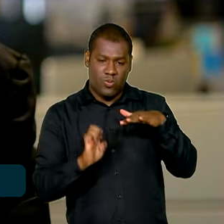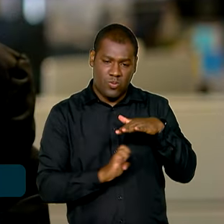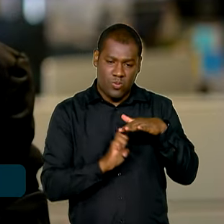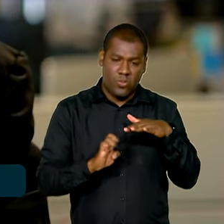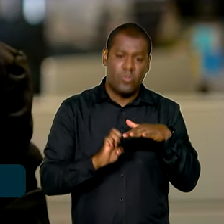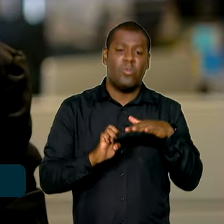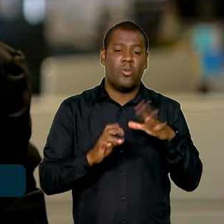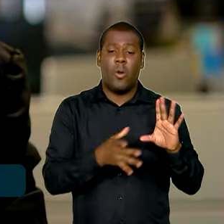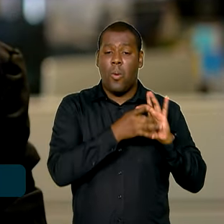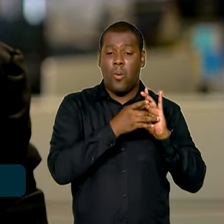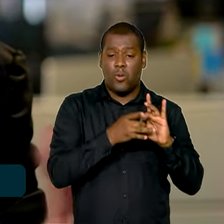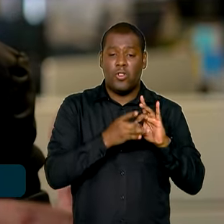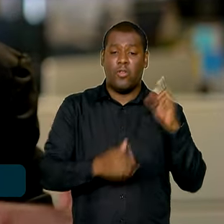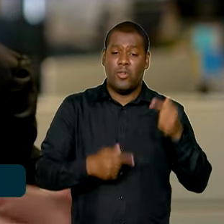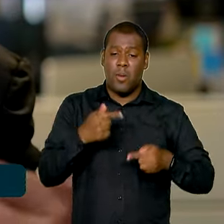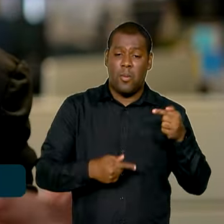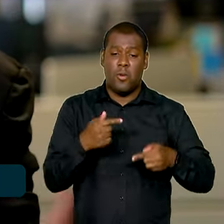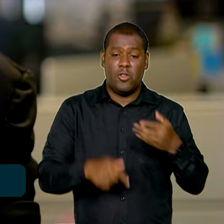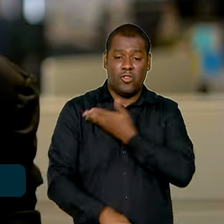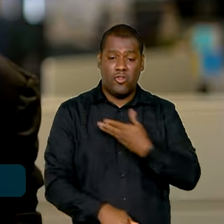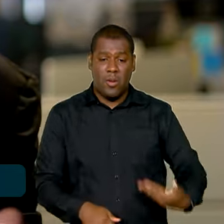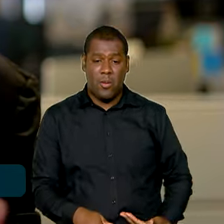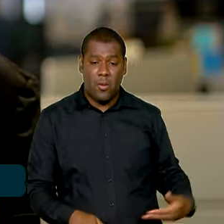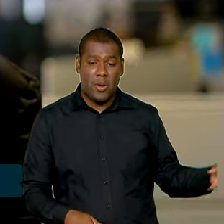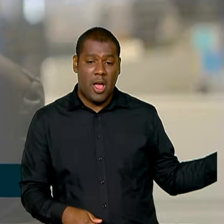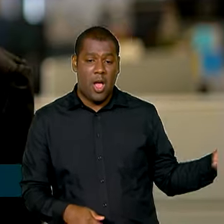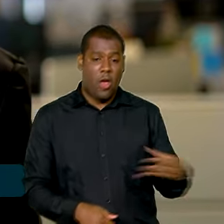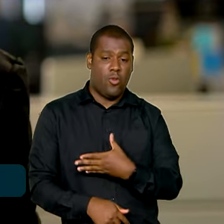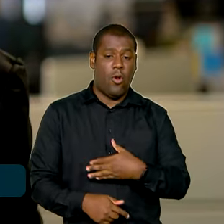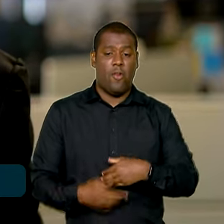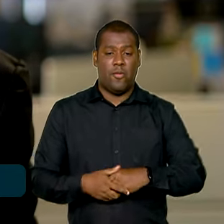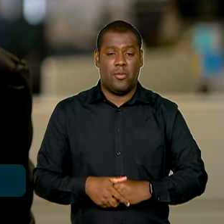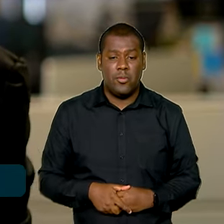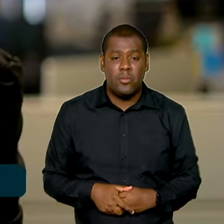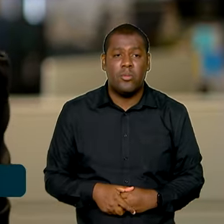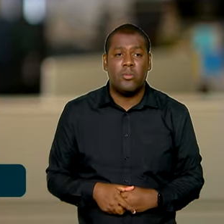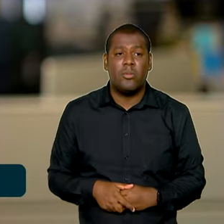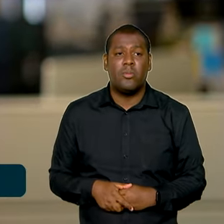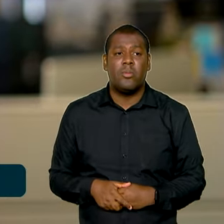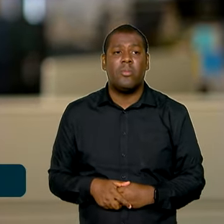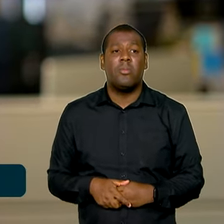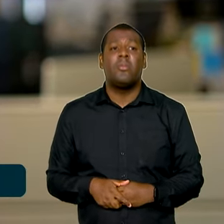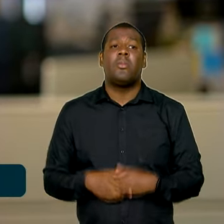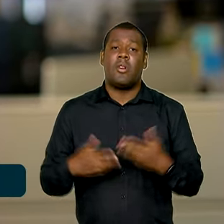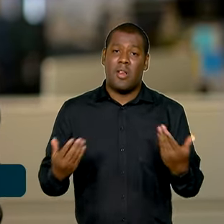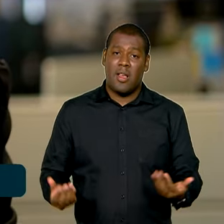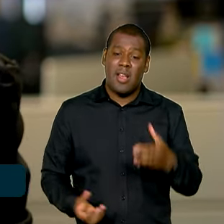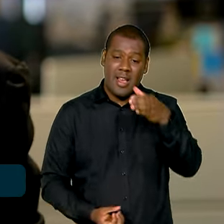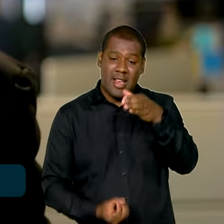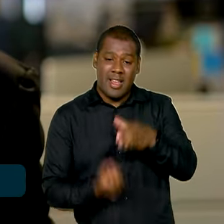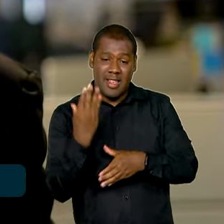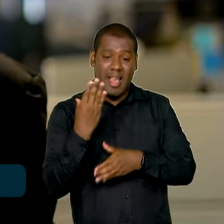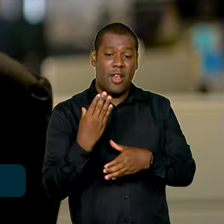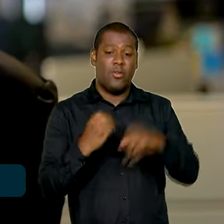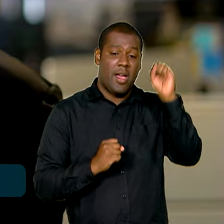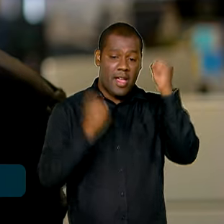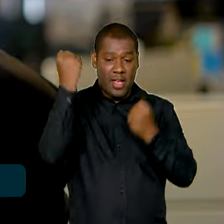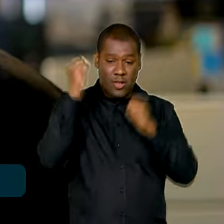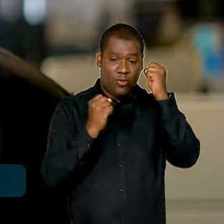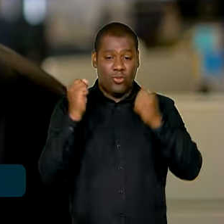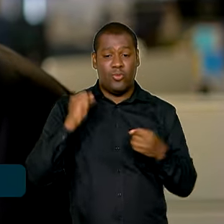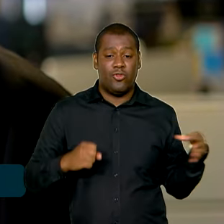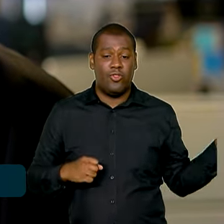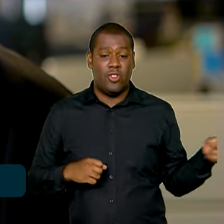políticas públicas modernas e bem desenhadas. Com o lançamento da nova indústria Brasil, a dar um